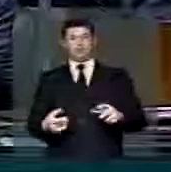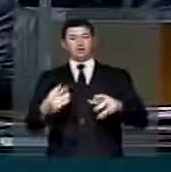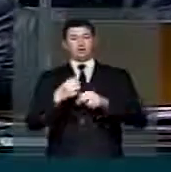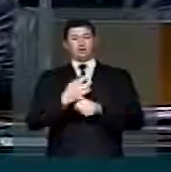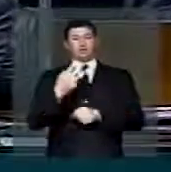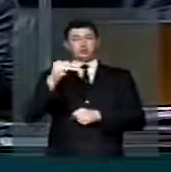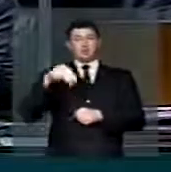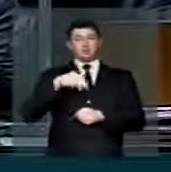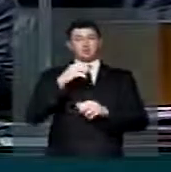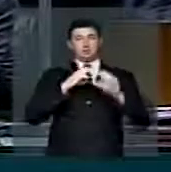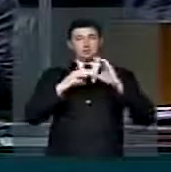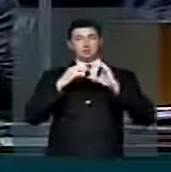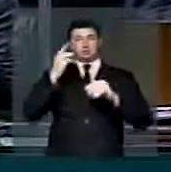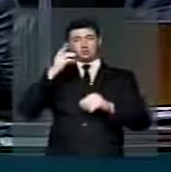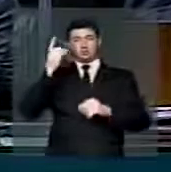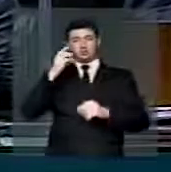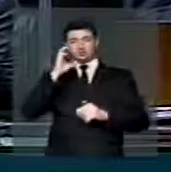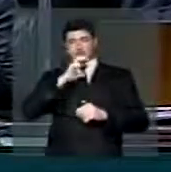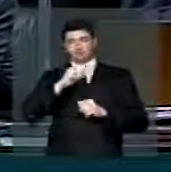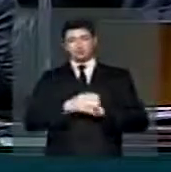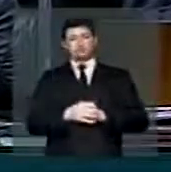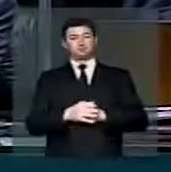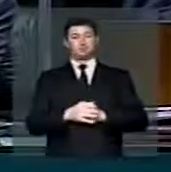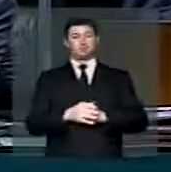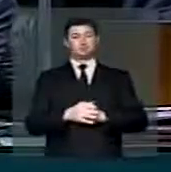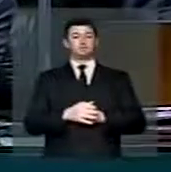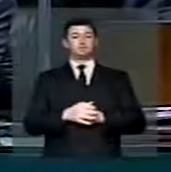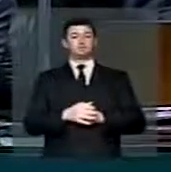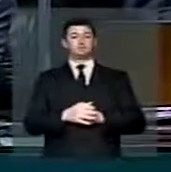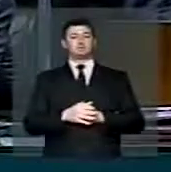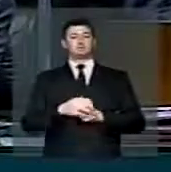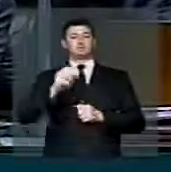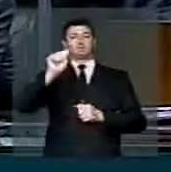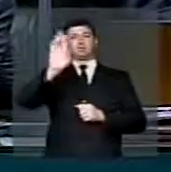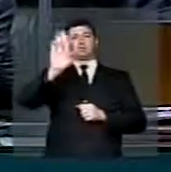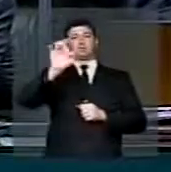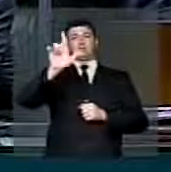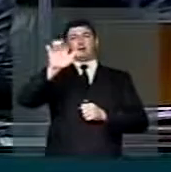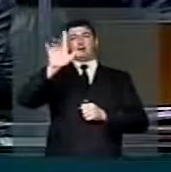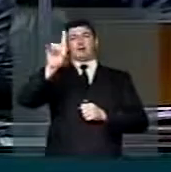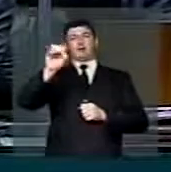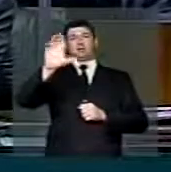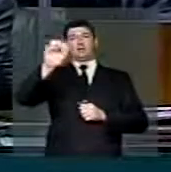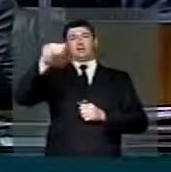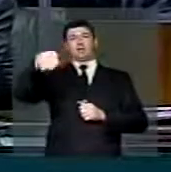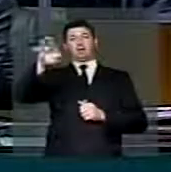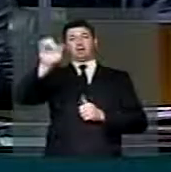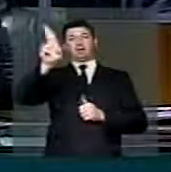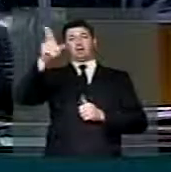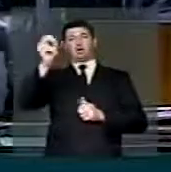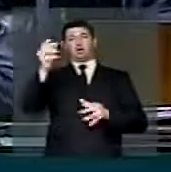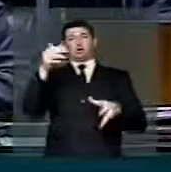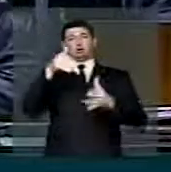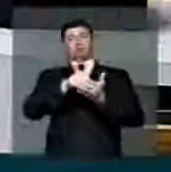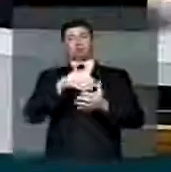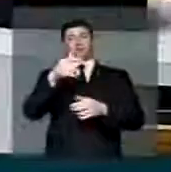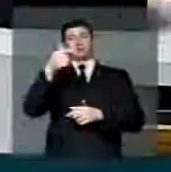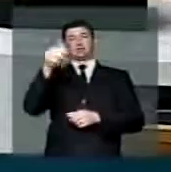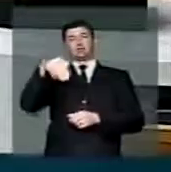Três minutos de breves comunicações, Abelardo, Camarinha, o senhor tem até sete minutos.